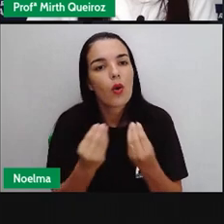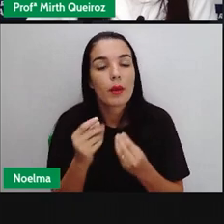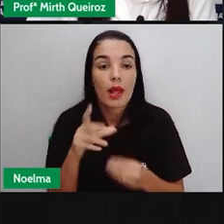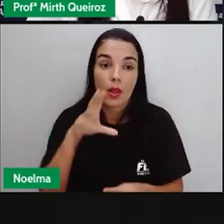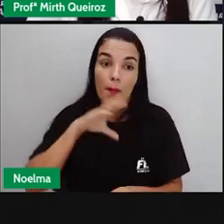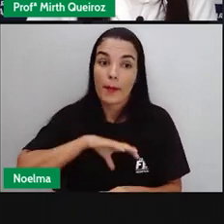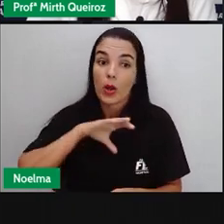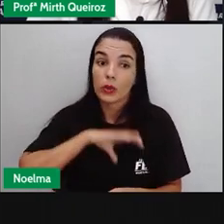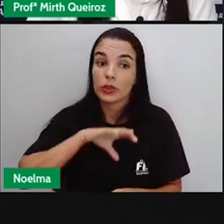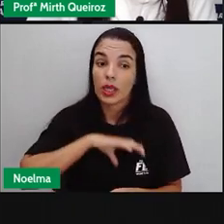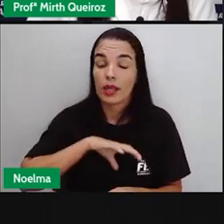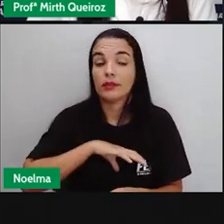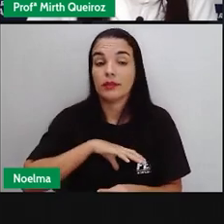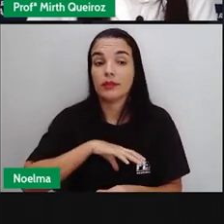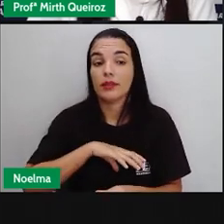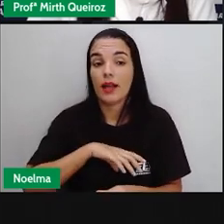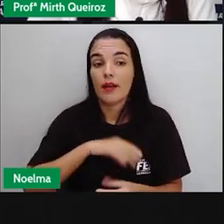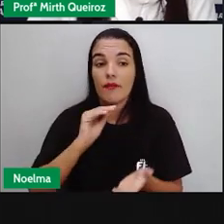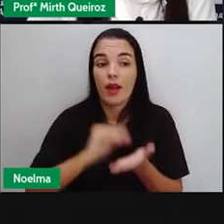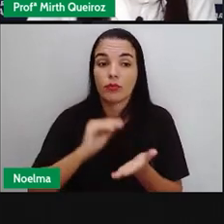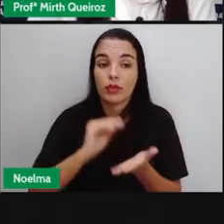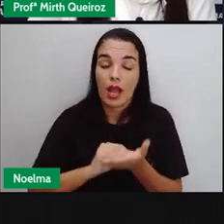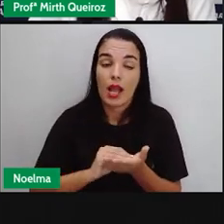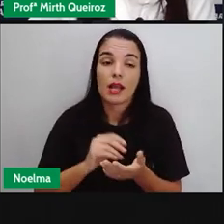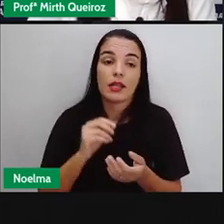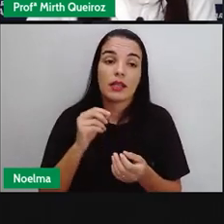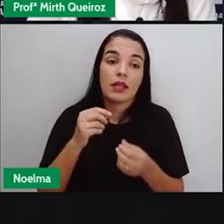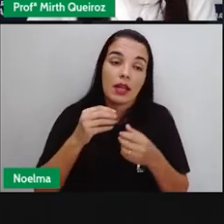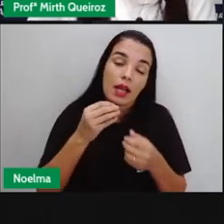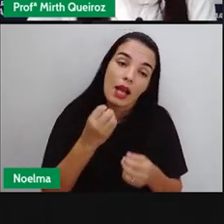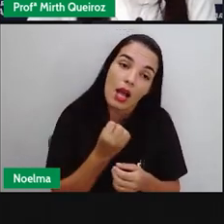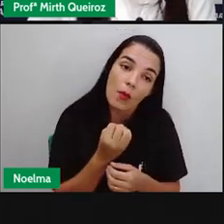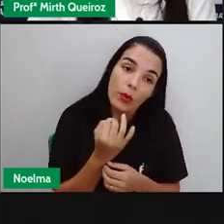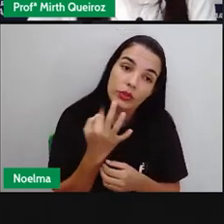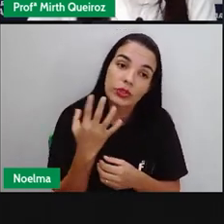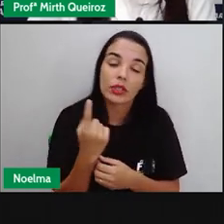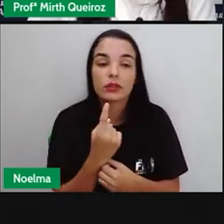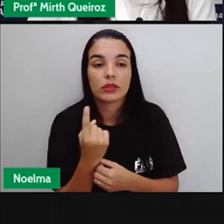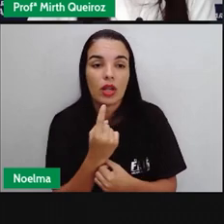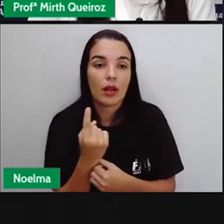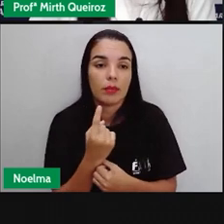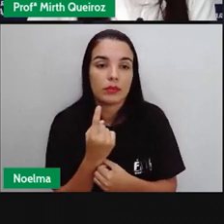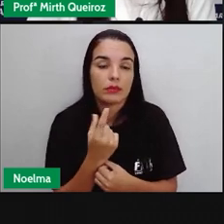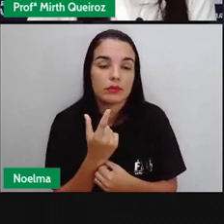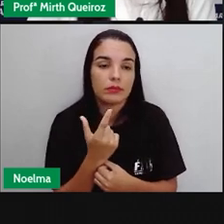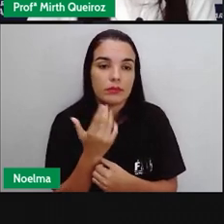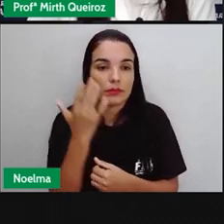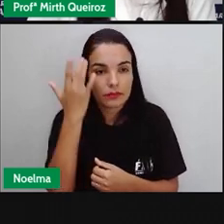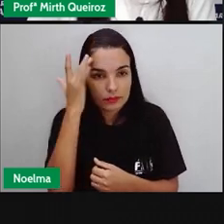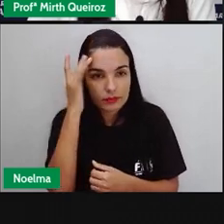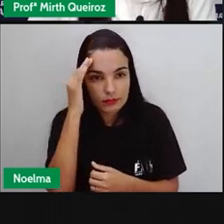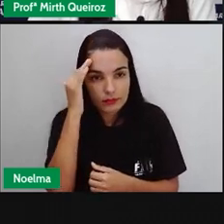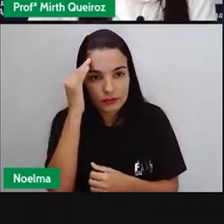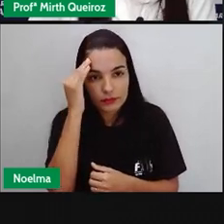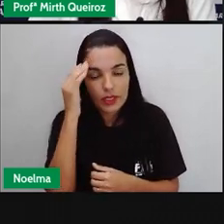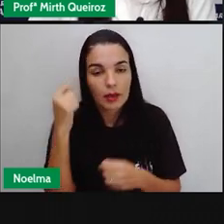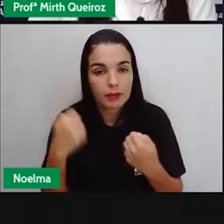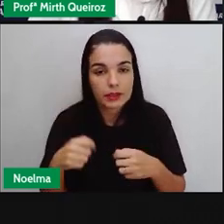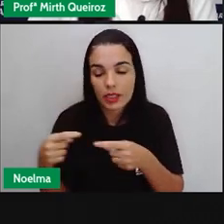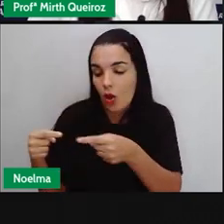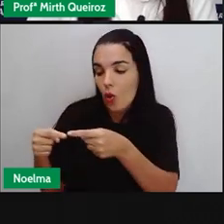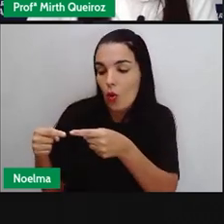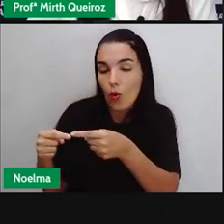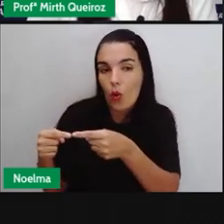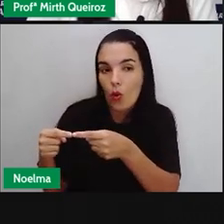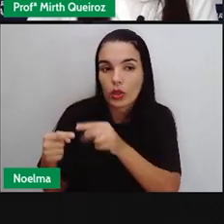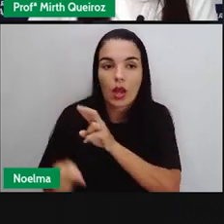relacionadas ao nome senhor, a palavra senhor, ao nome senhor aí, por isso que a gente fala concordação nominal, tem que concordar com o nome,